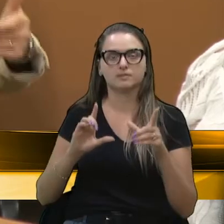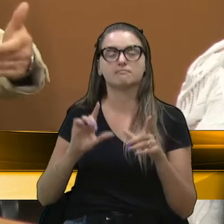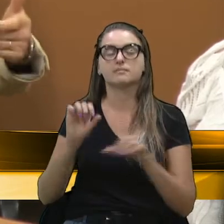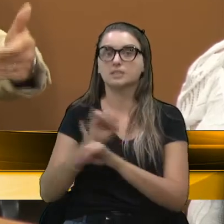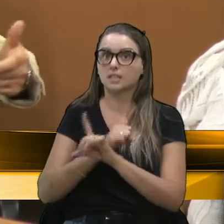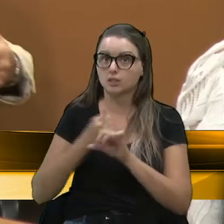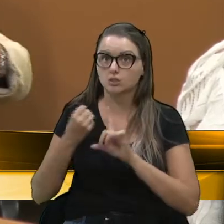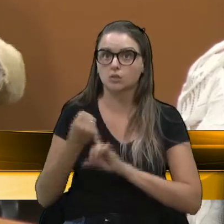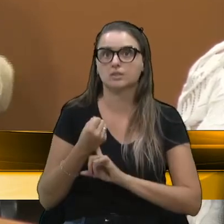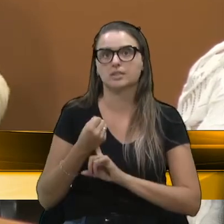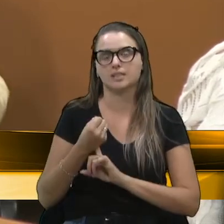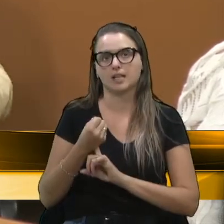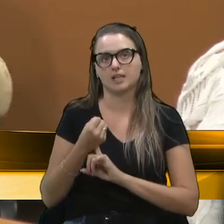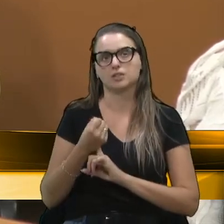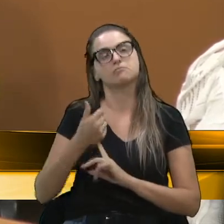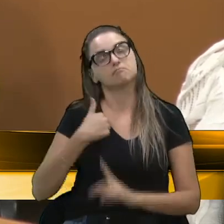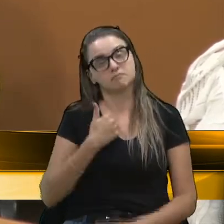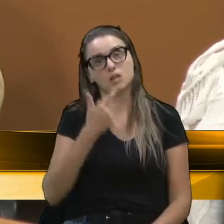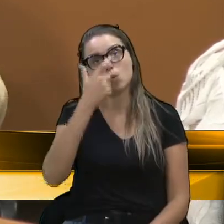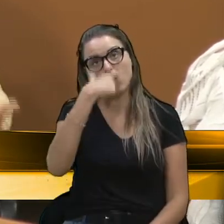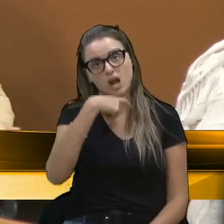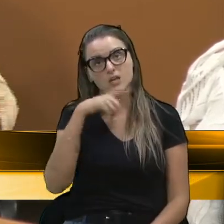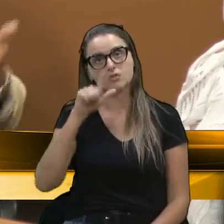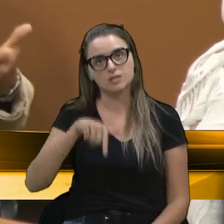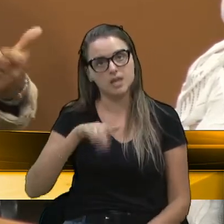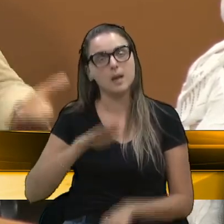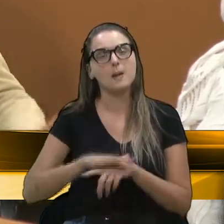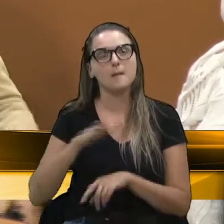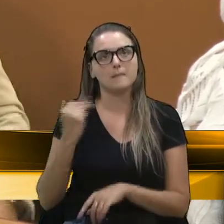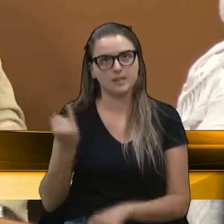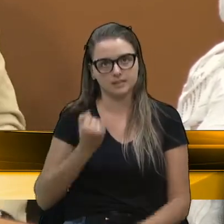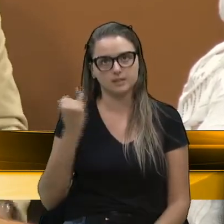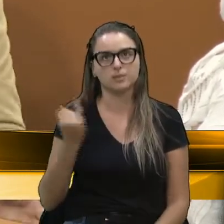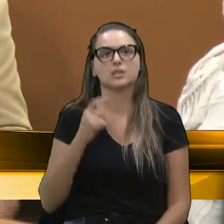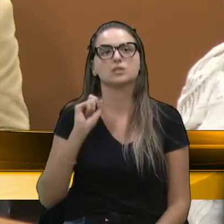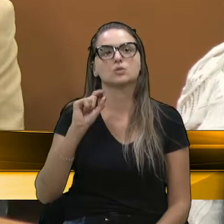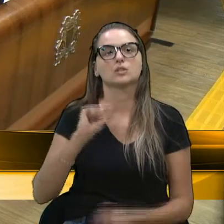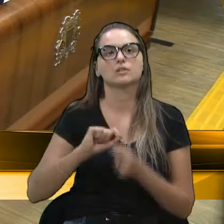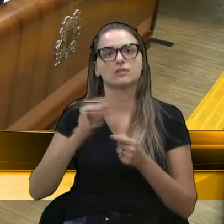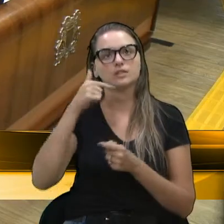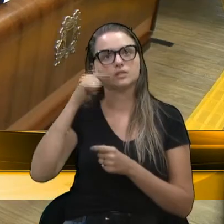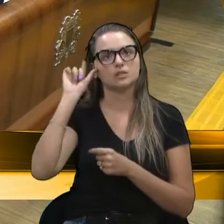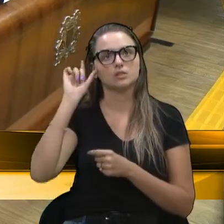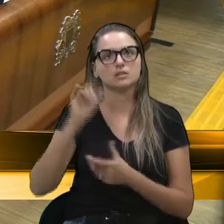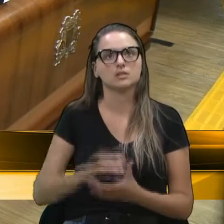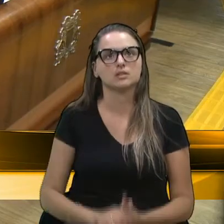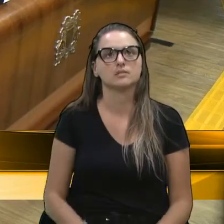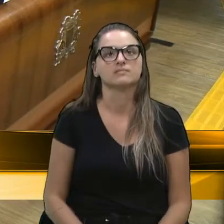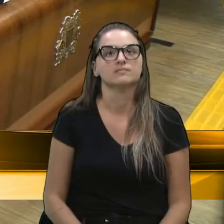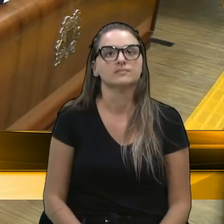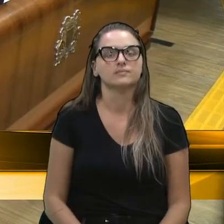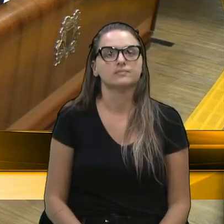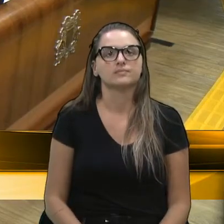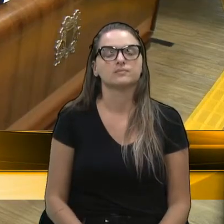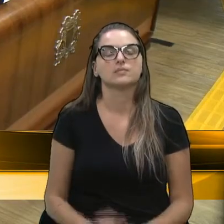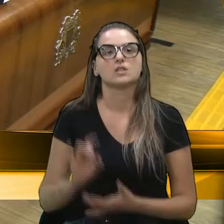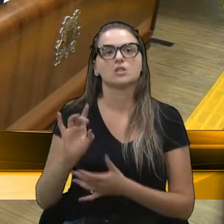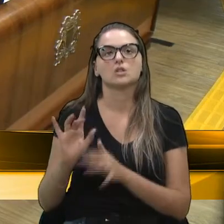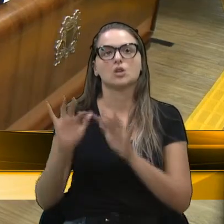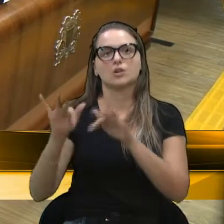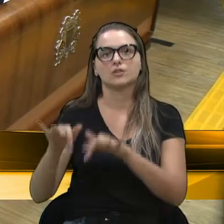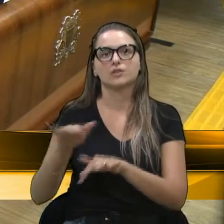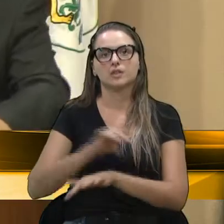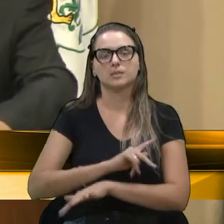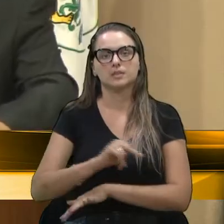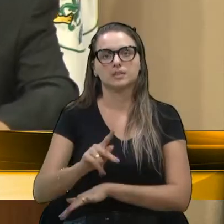e tomar a decisão, me parece mais procedente ao que ele fez ontem. Uma declaração de lei. Obrigado. Só para encerrar, senhor presidente, só para dizer,